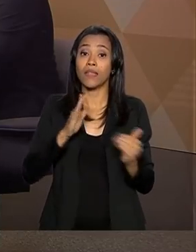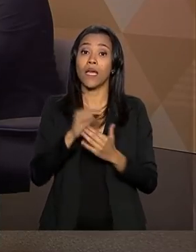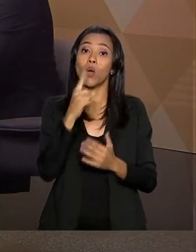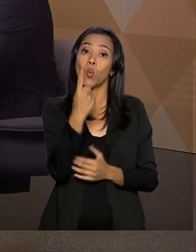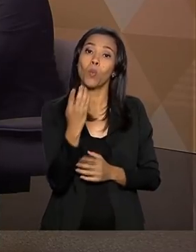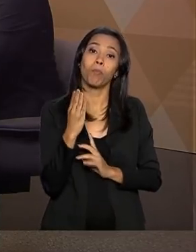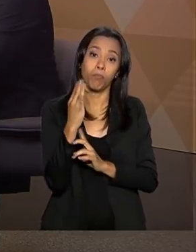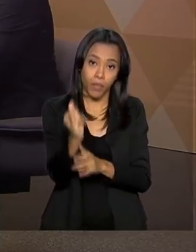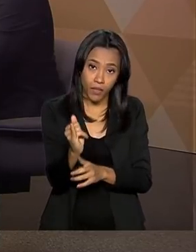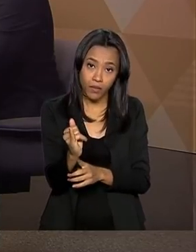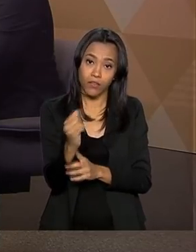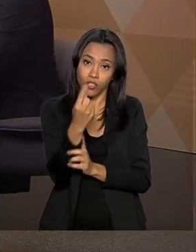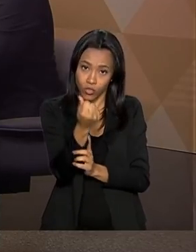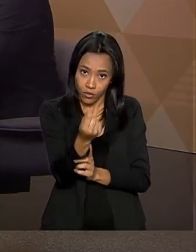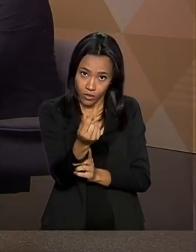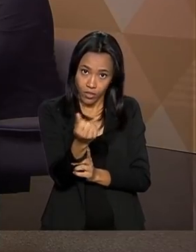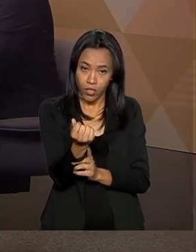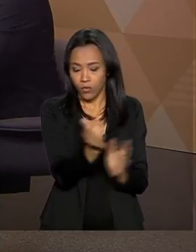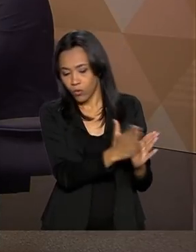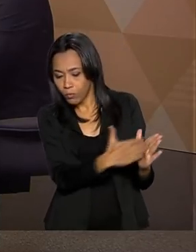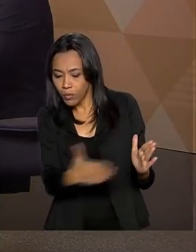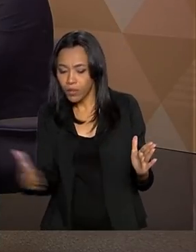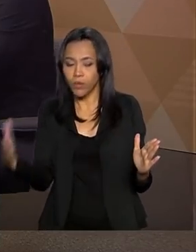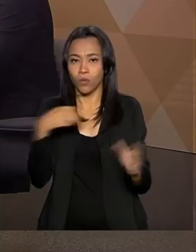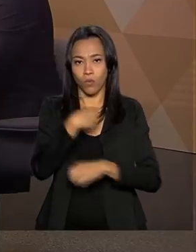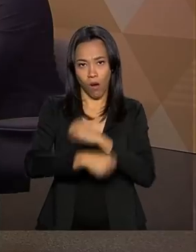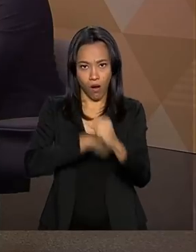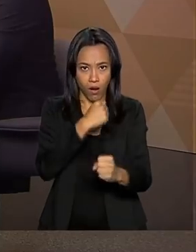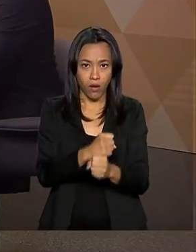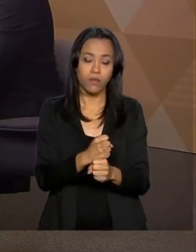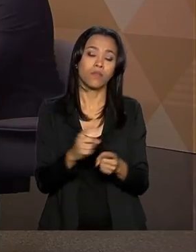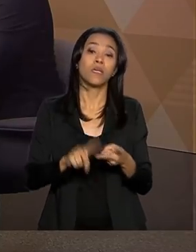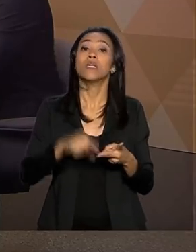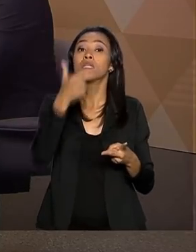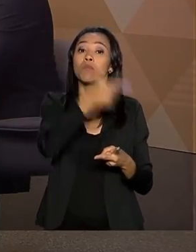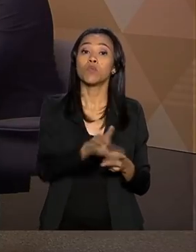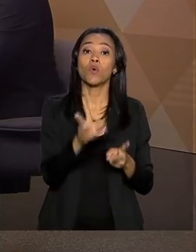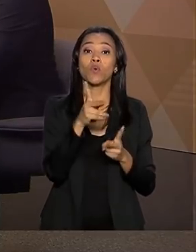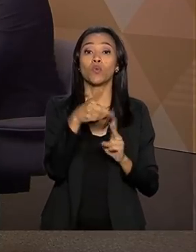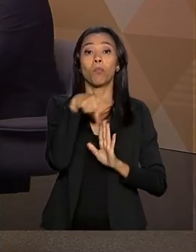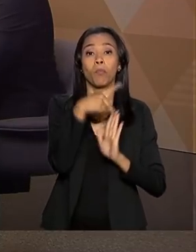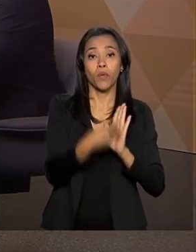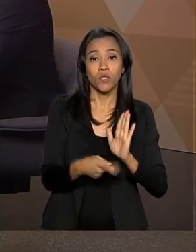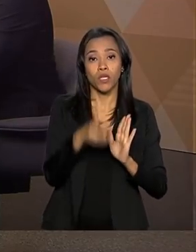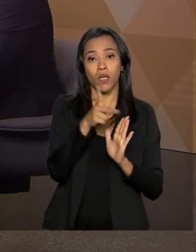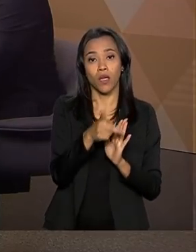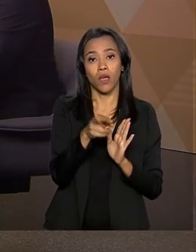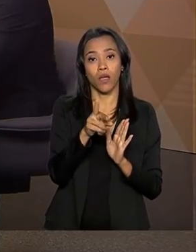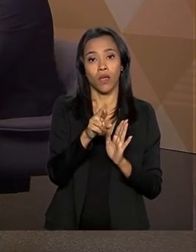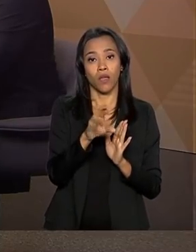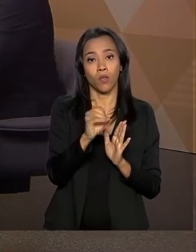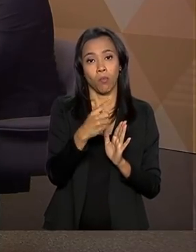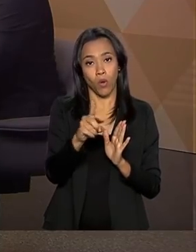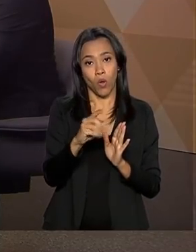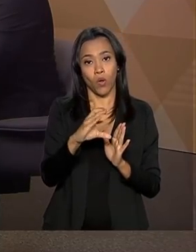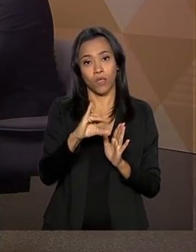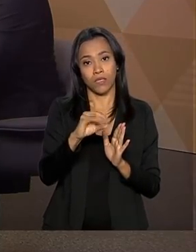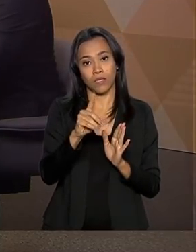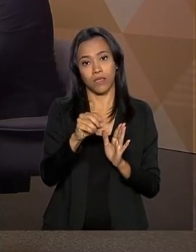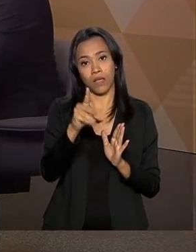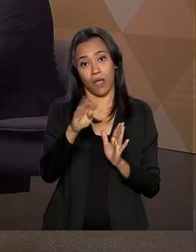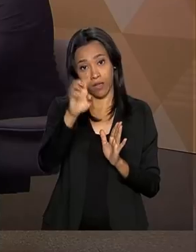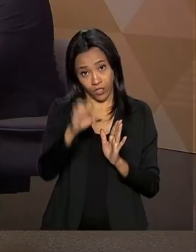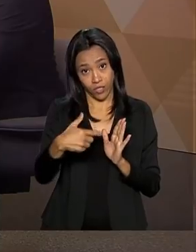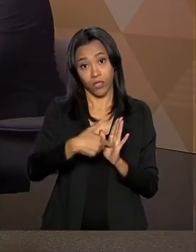financiado ao longo do ano. O desenvolvimento urbano, também temos o ProCidades, que tem um bilhão de reais para ações de desenvolvimento